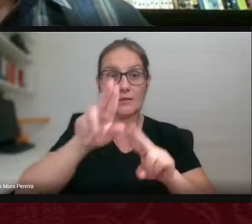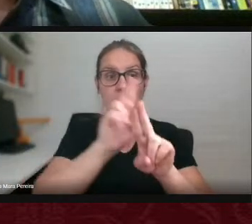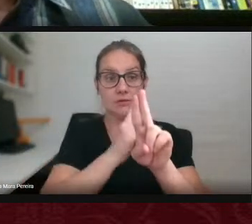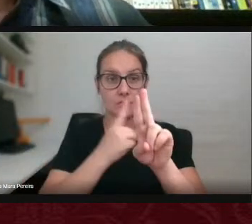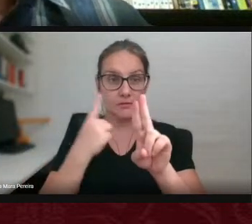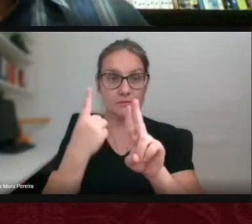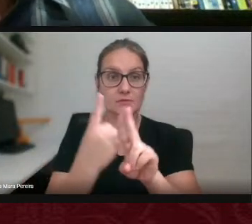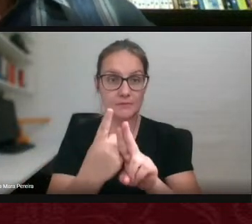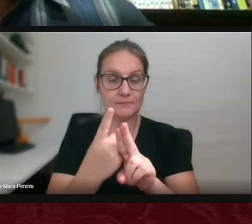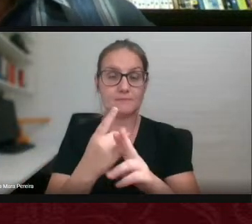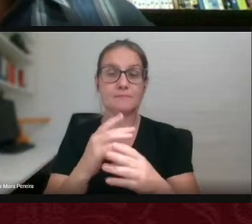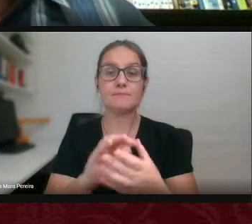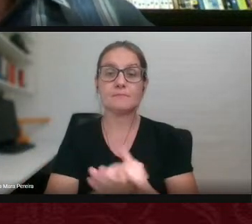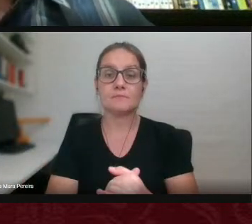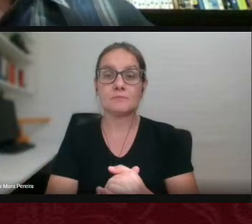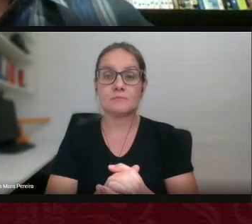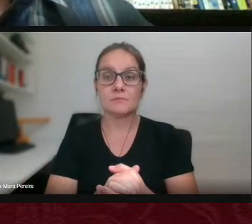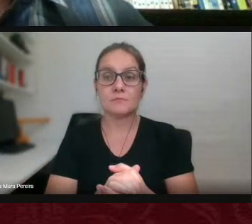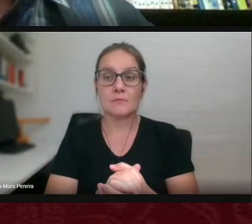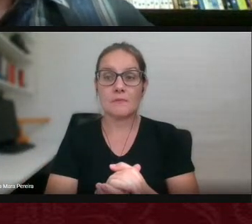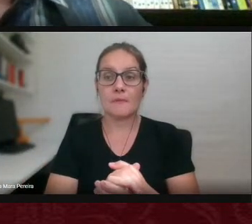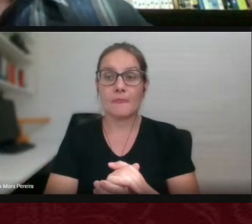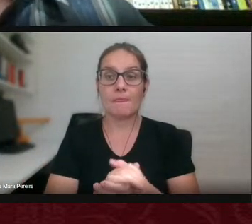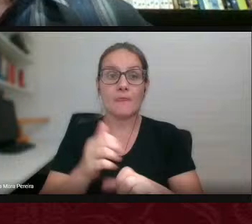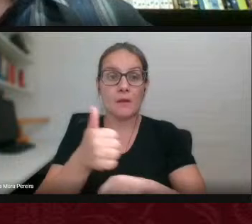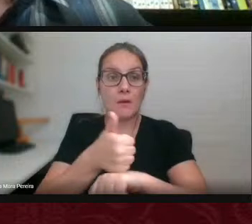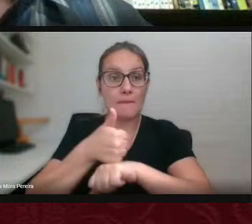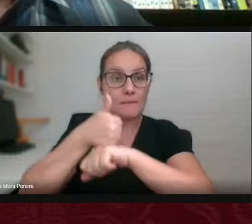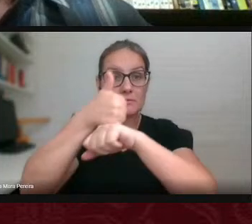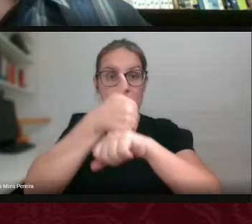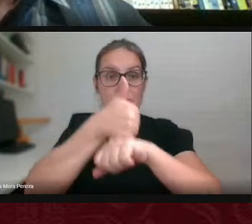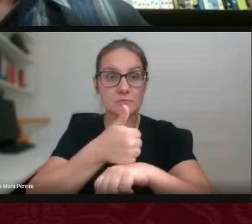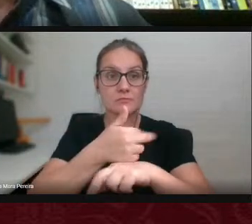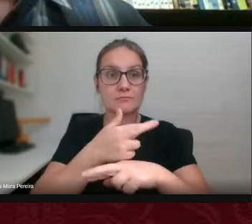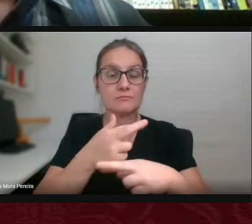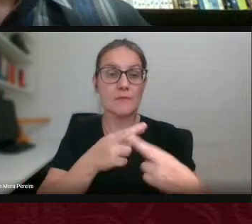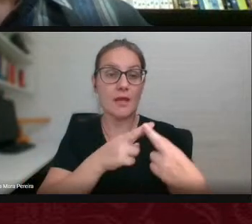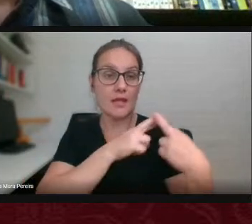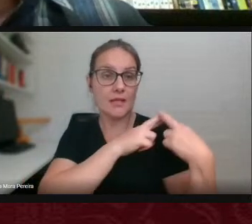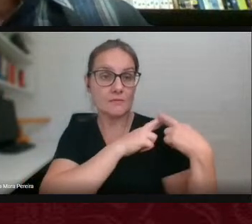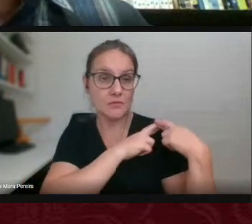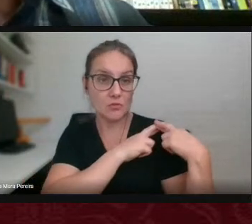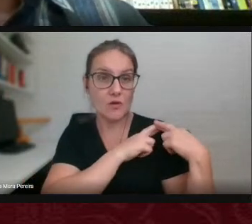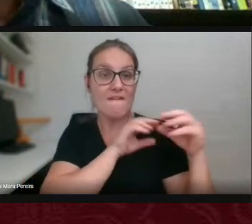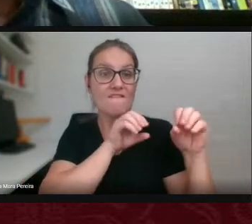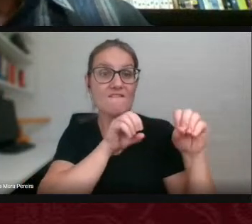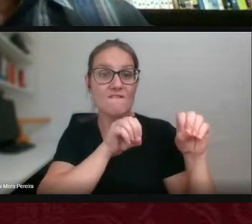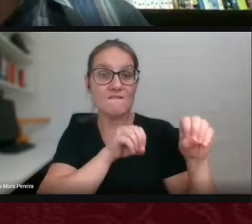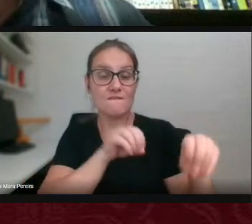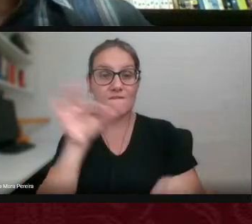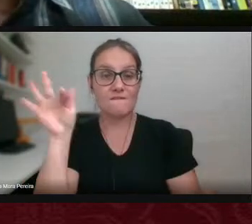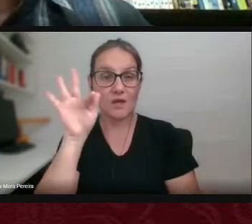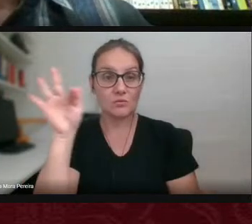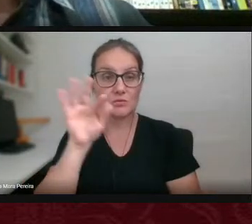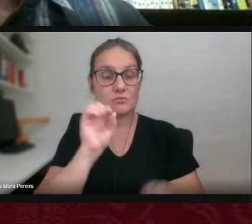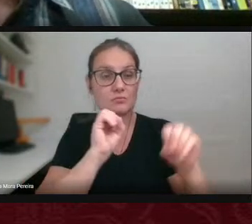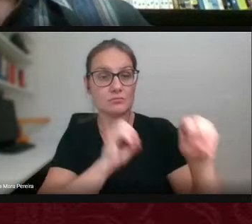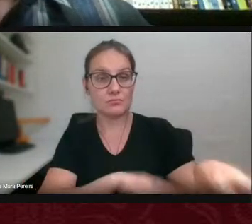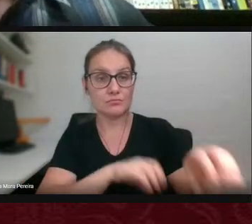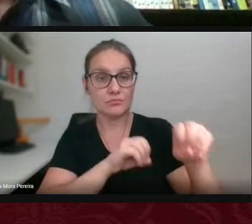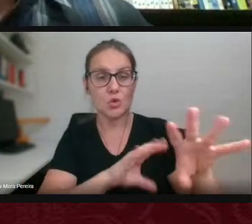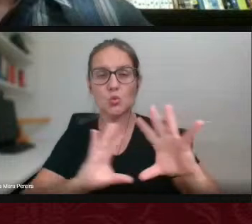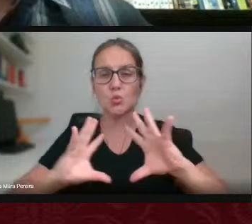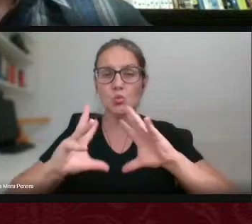aqui na UFGD principalmente sob a responsabilidade da Faculdade de Educação FAED todos uniram